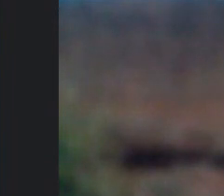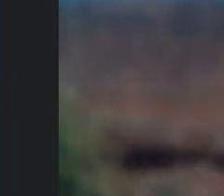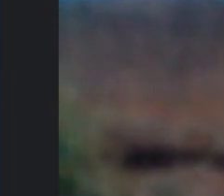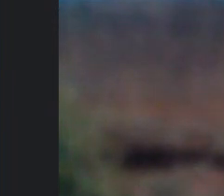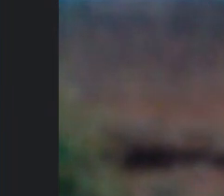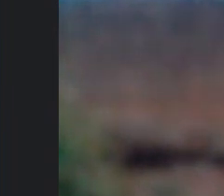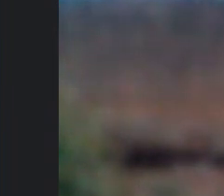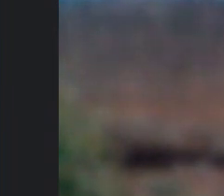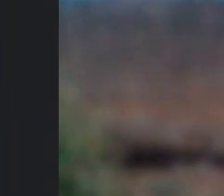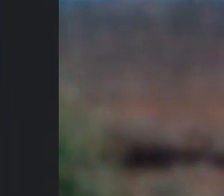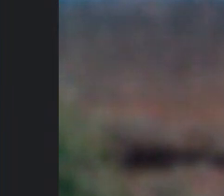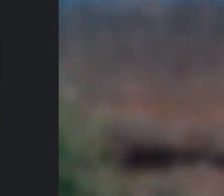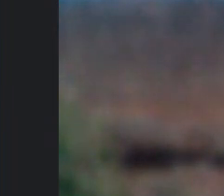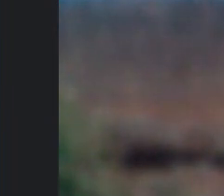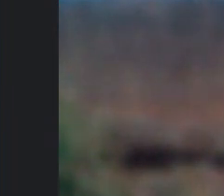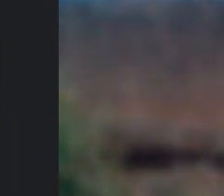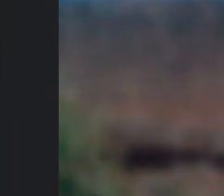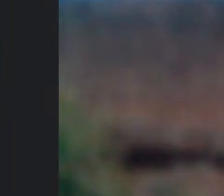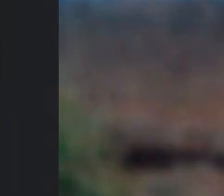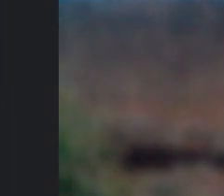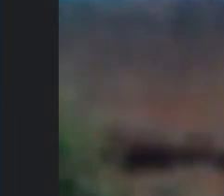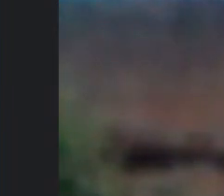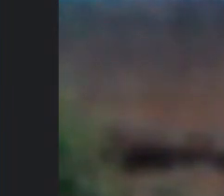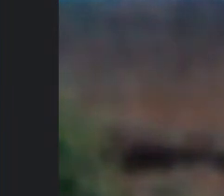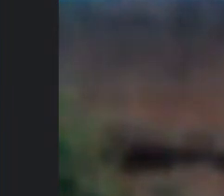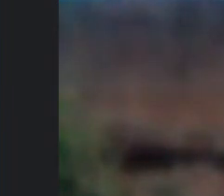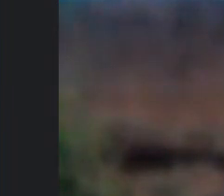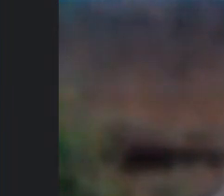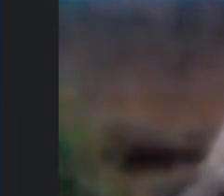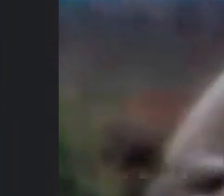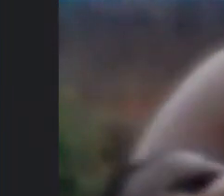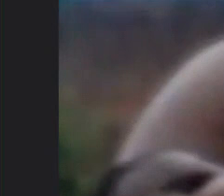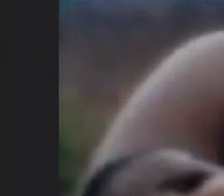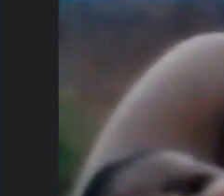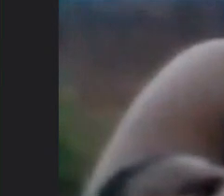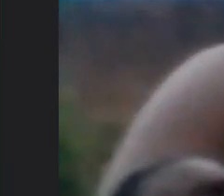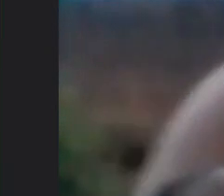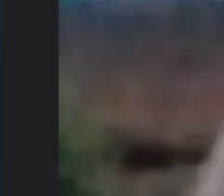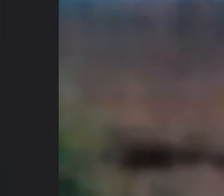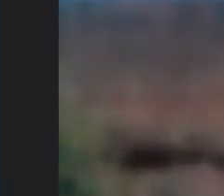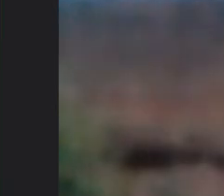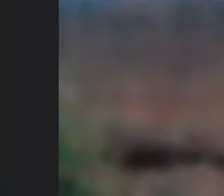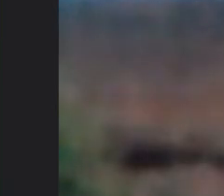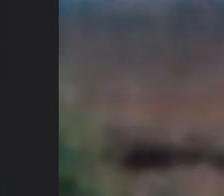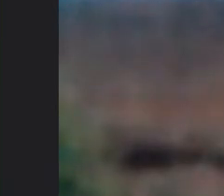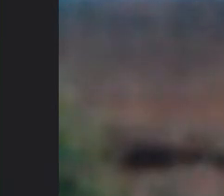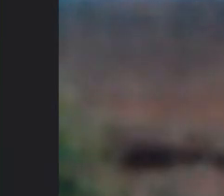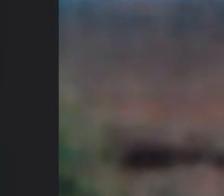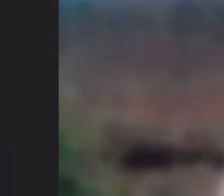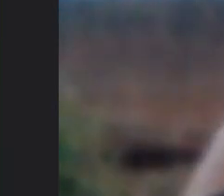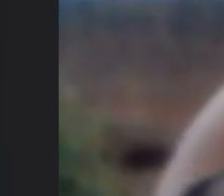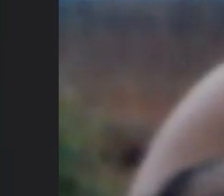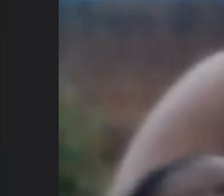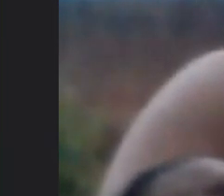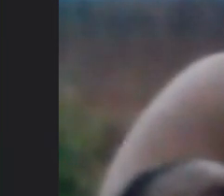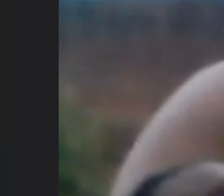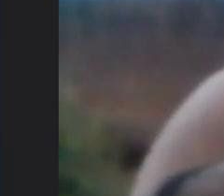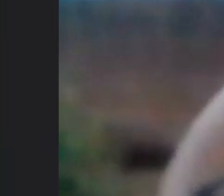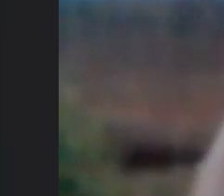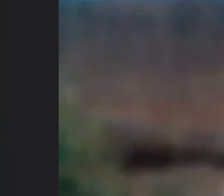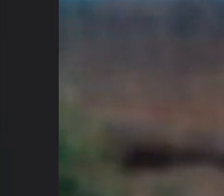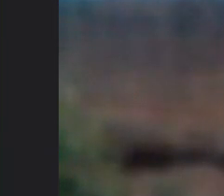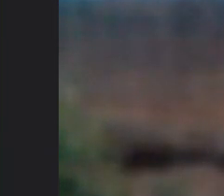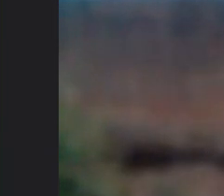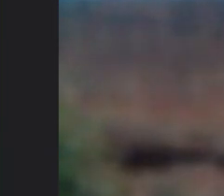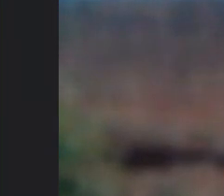sentido e acho que vai ser só abrir uma discussão em outros momentos desse seminário ela com certeza vai voltar porque pelo tempo a gente não consegue se aprofundar